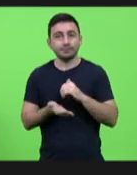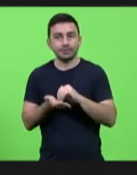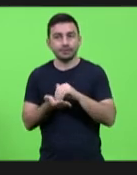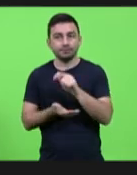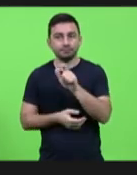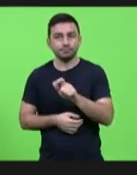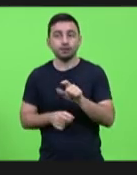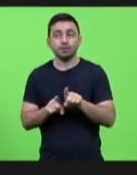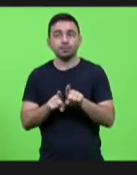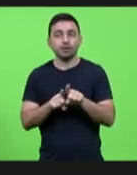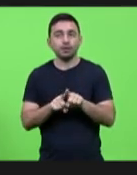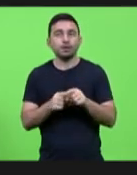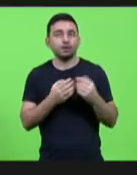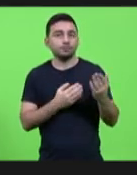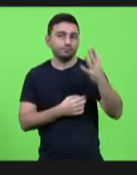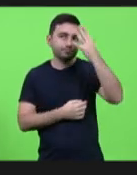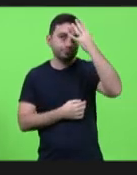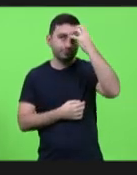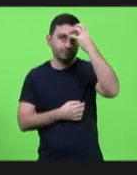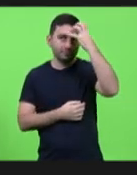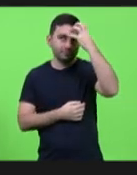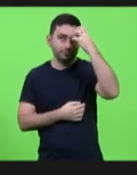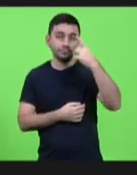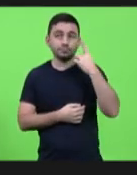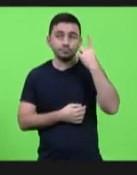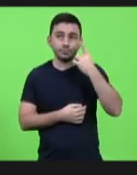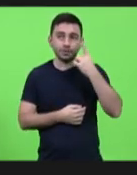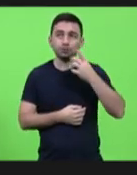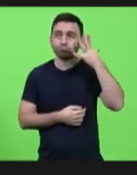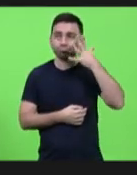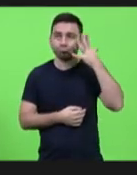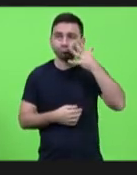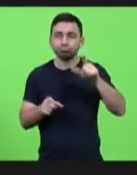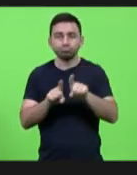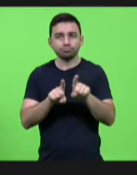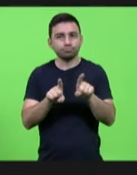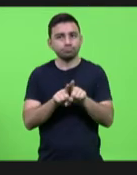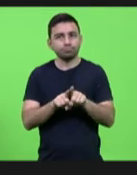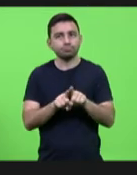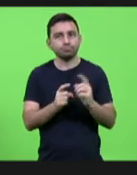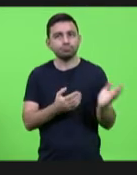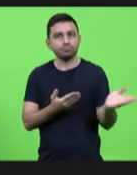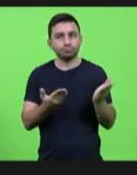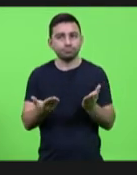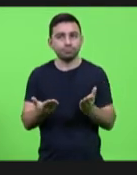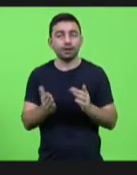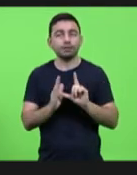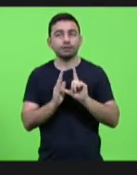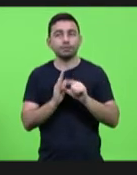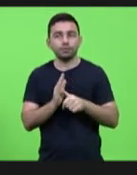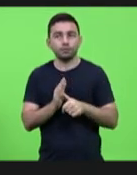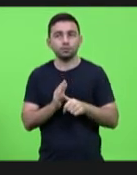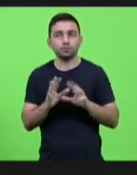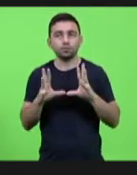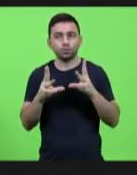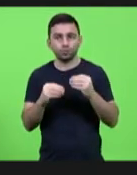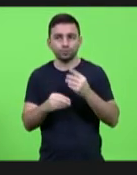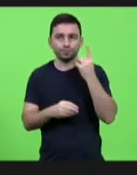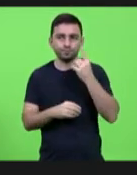palavra agora ao deputado Ismael, que está aqui conosco para fazer a sua manifestação, em seguida a todos os demais.